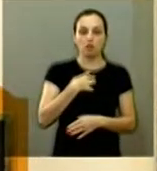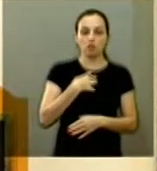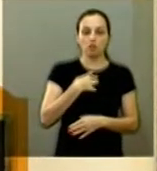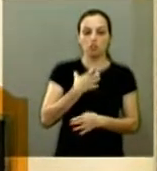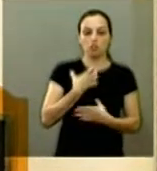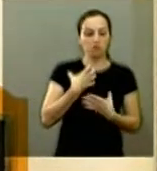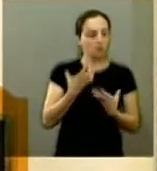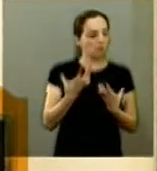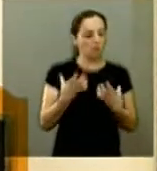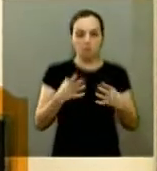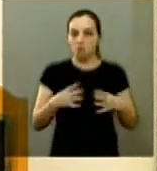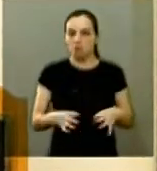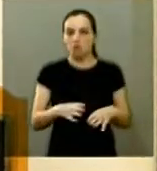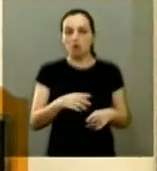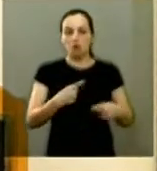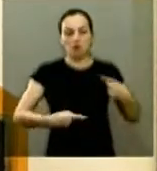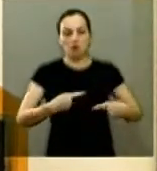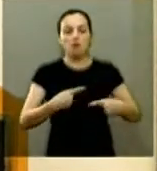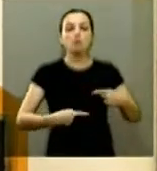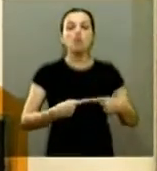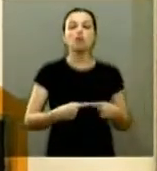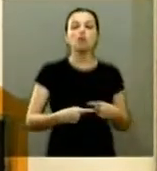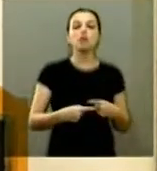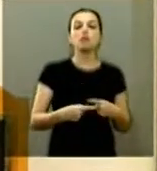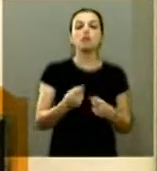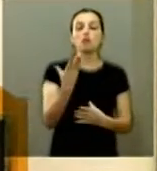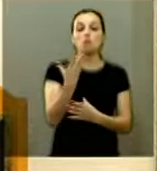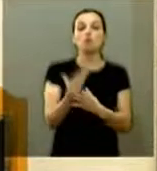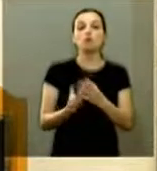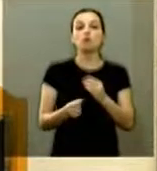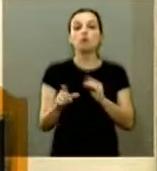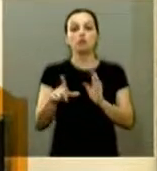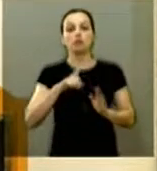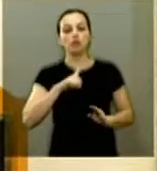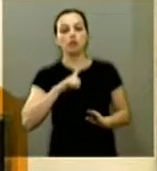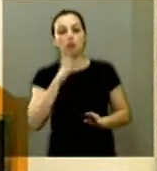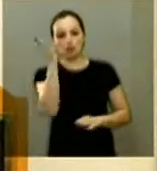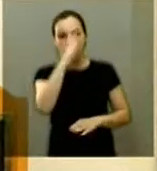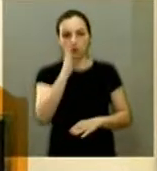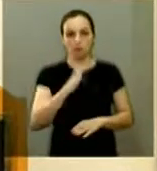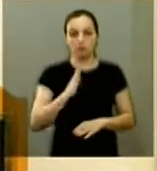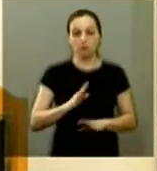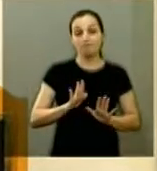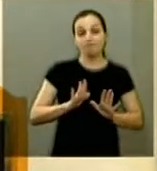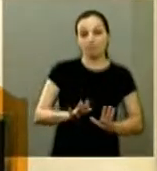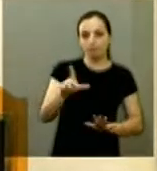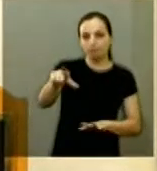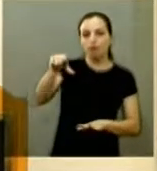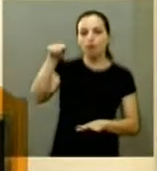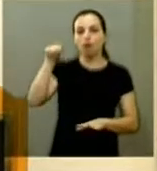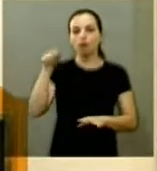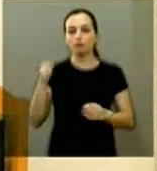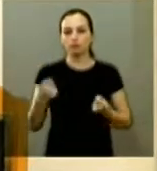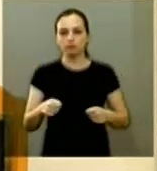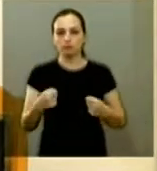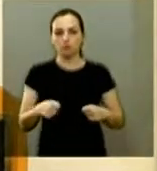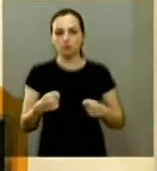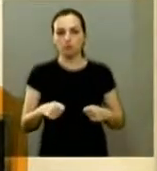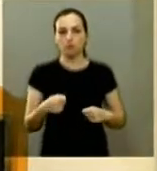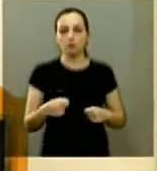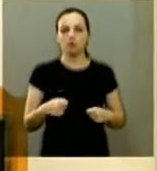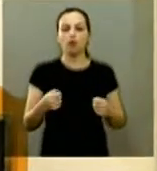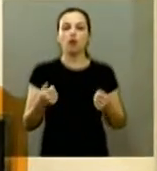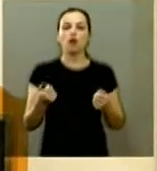modelo político do nosso país. Porém, a escolha tem que ser feita. E queria aqui